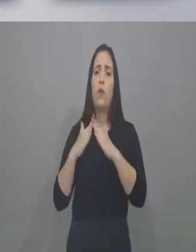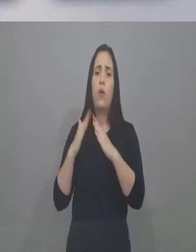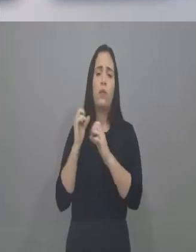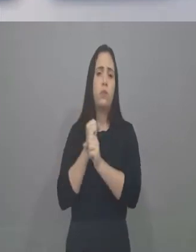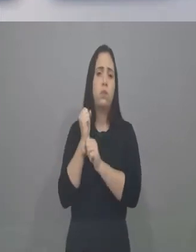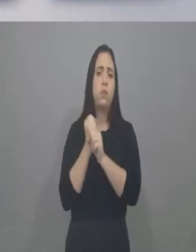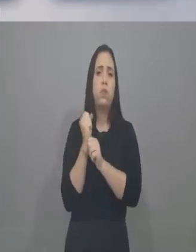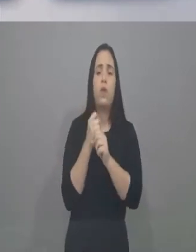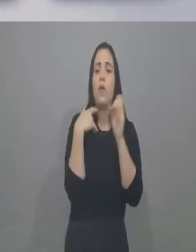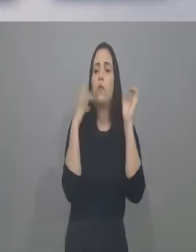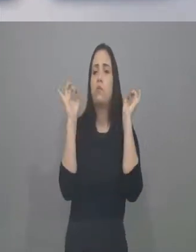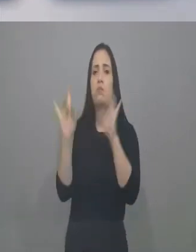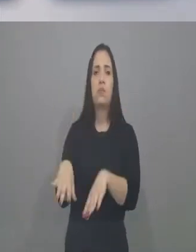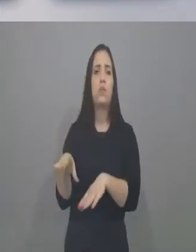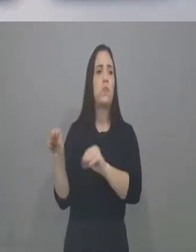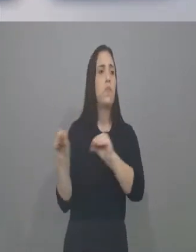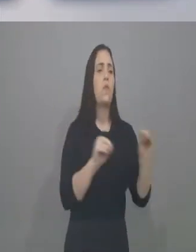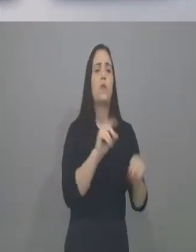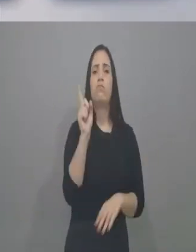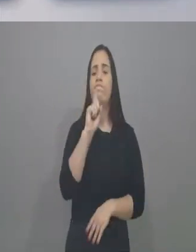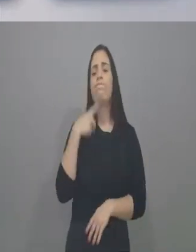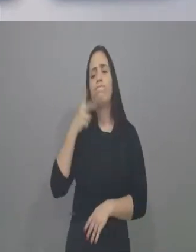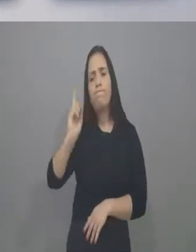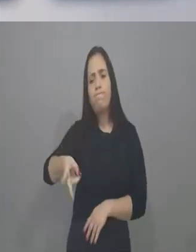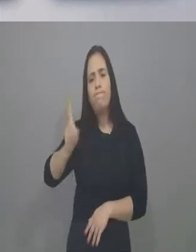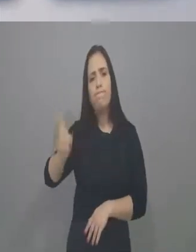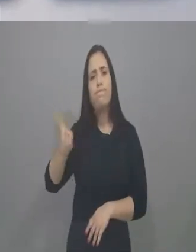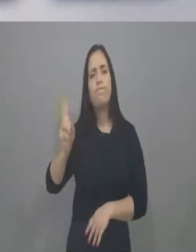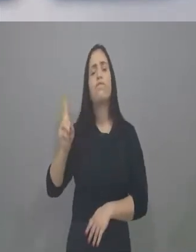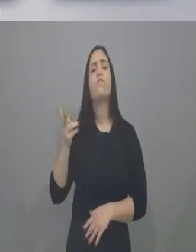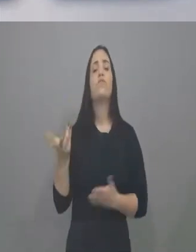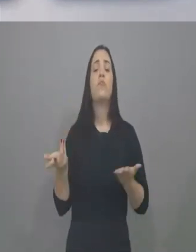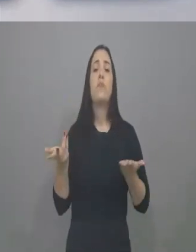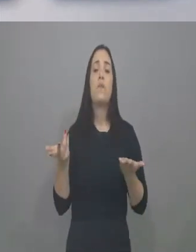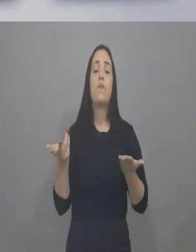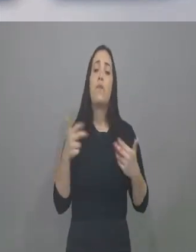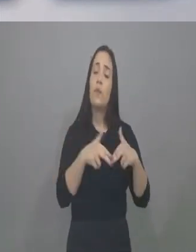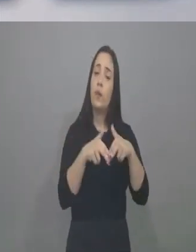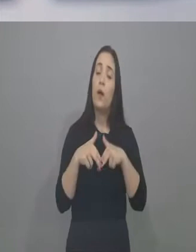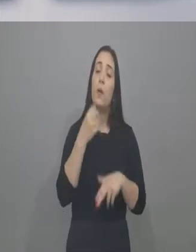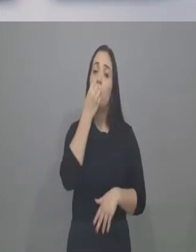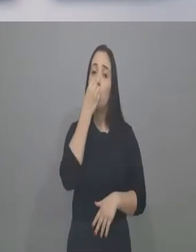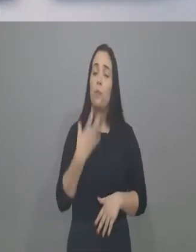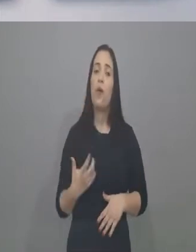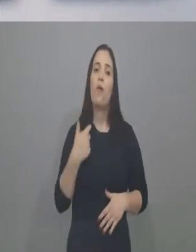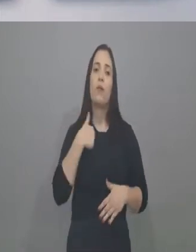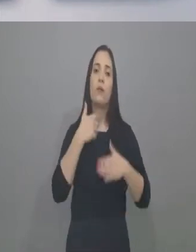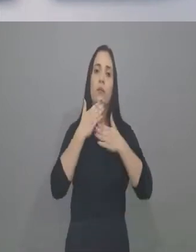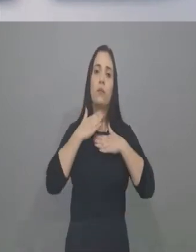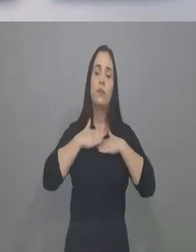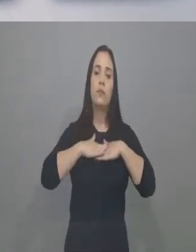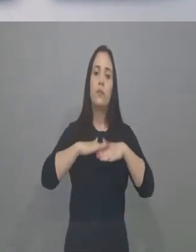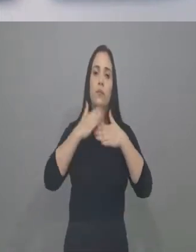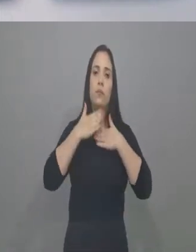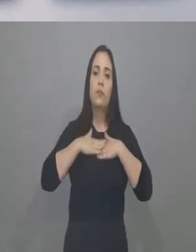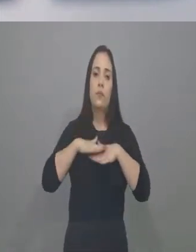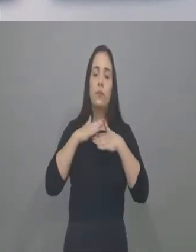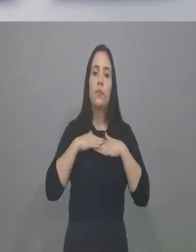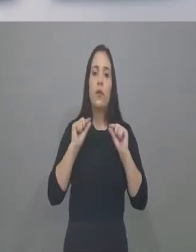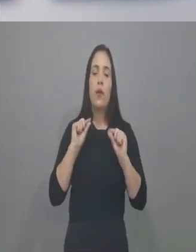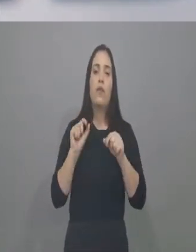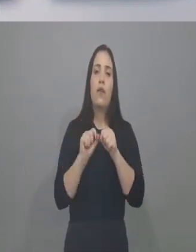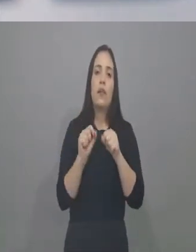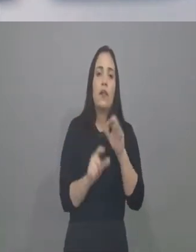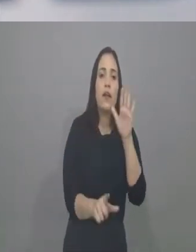lá, fui presidente da Câmara, hoje como deputado também. Então, tudo isso me deu a tranquilidade de fazer